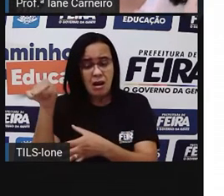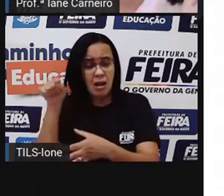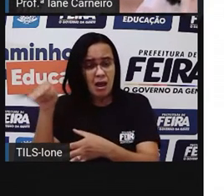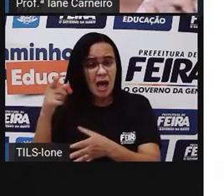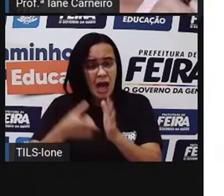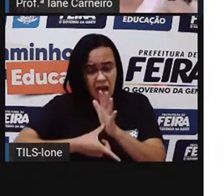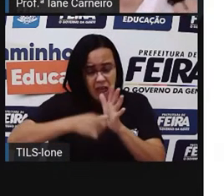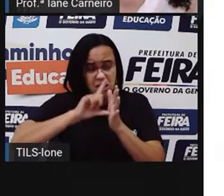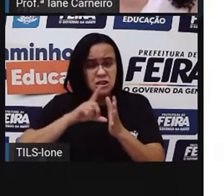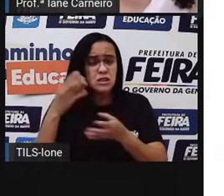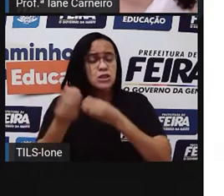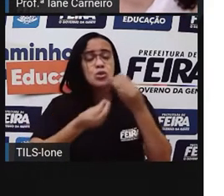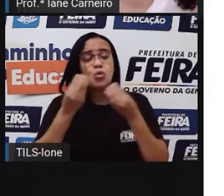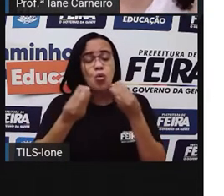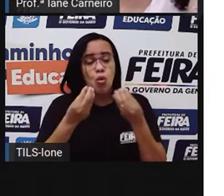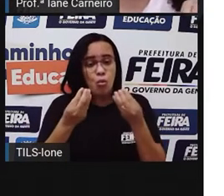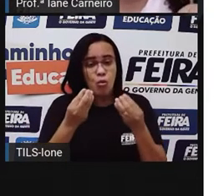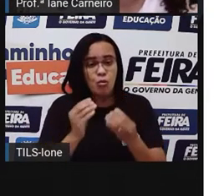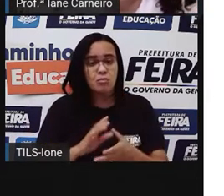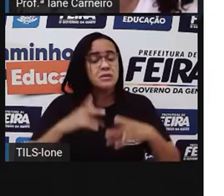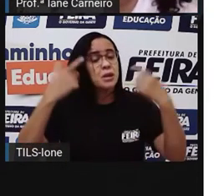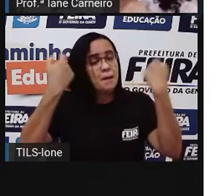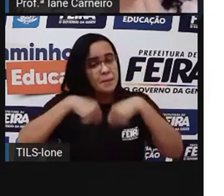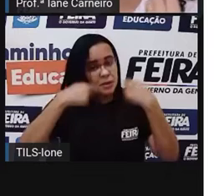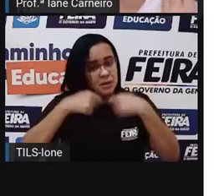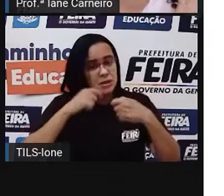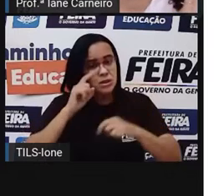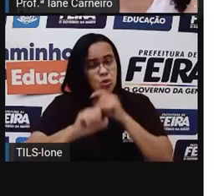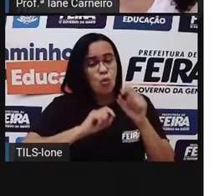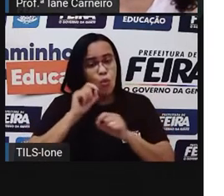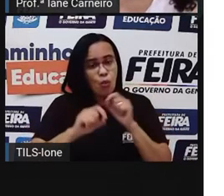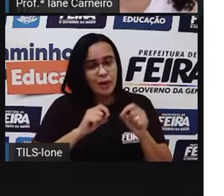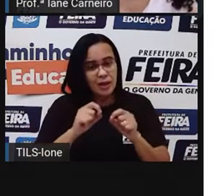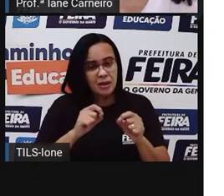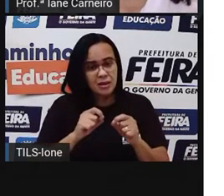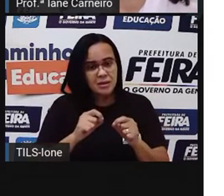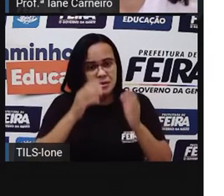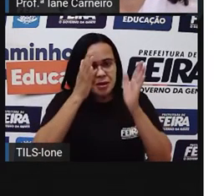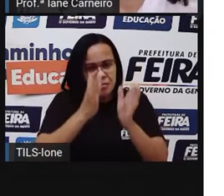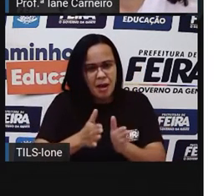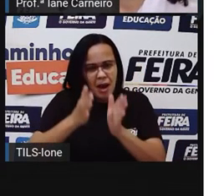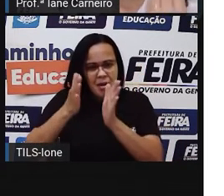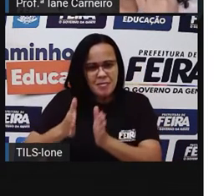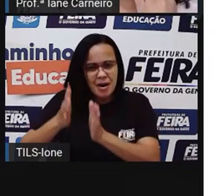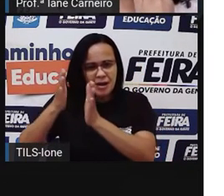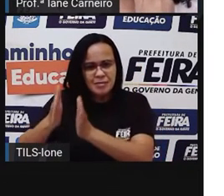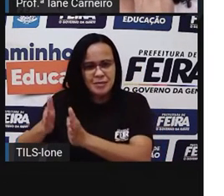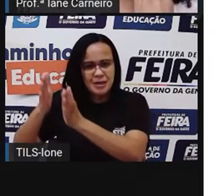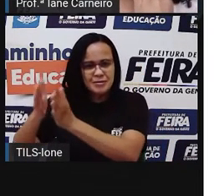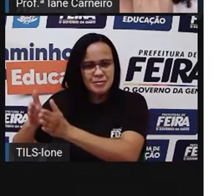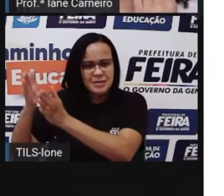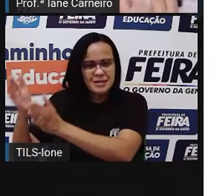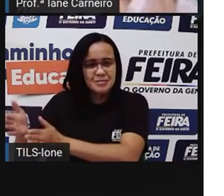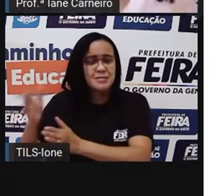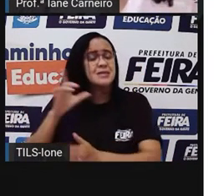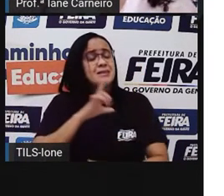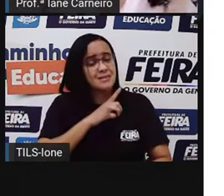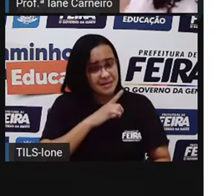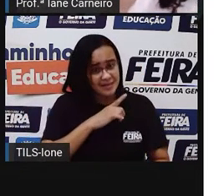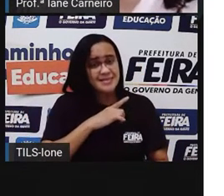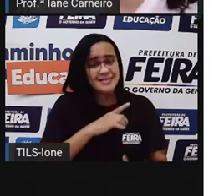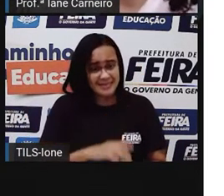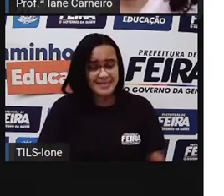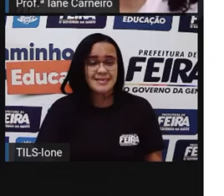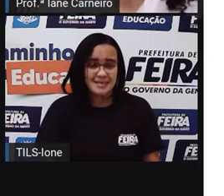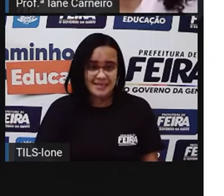de qualquer forma. Então, precisa ter, né? Um fazendeiro,